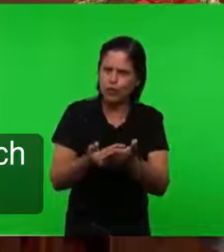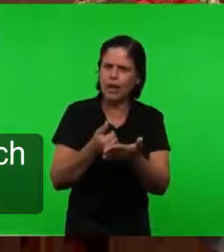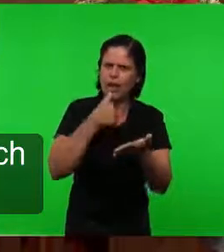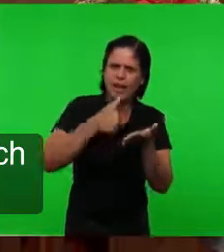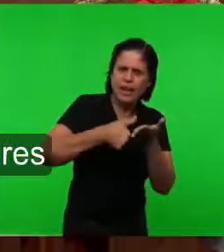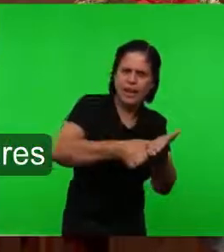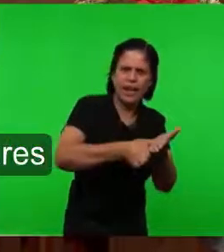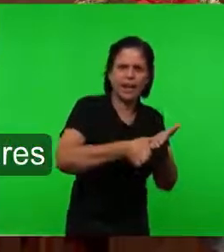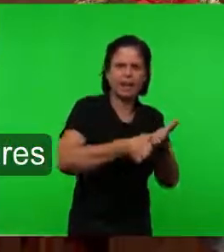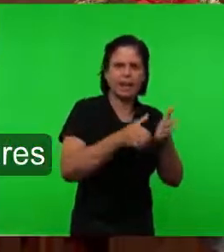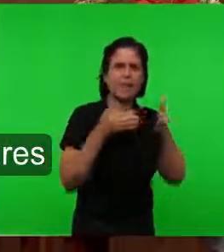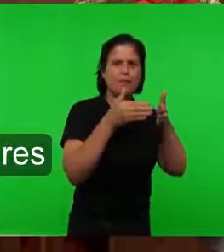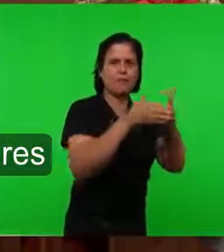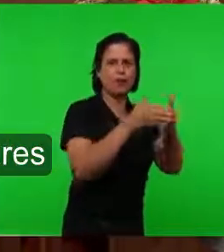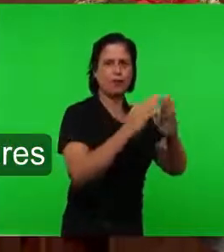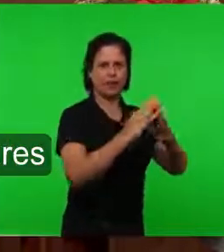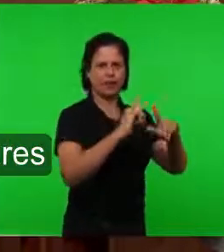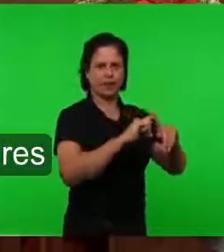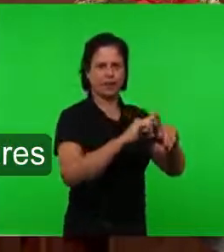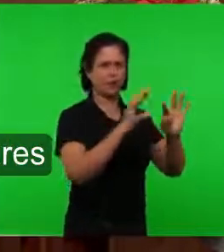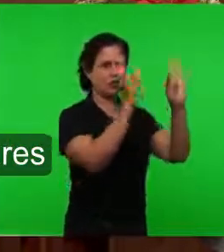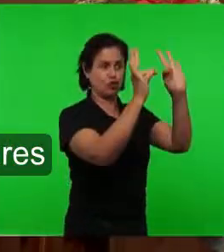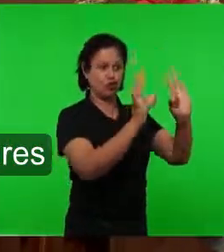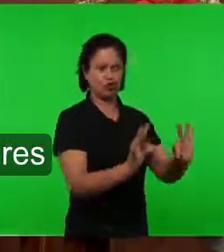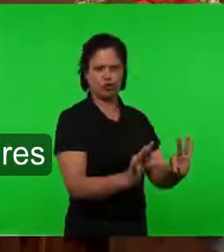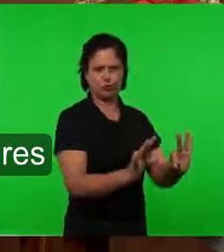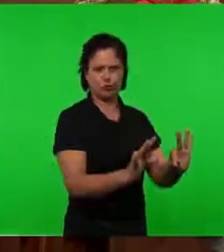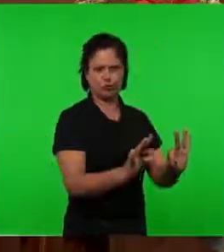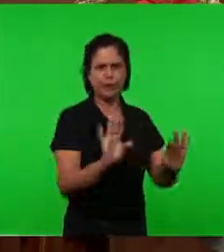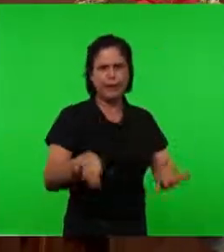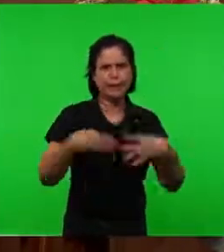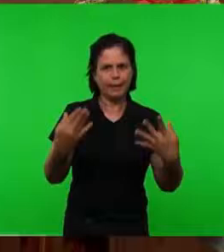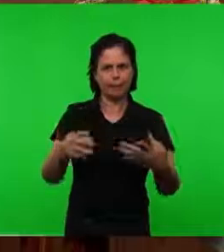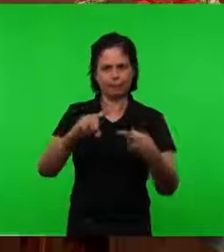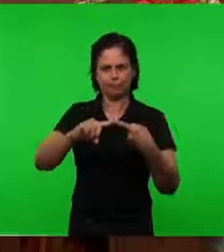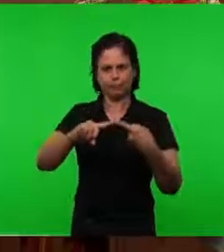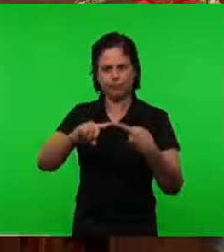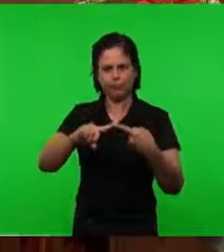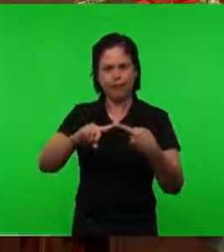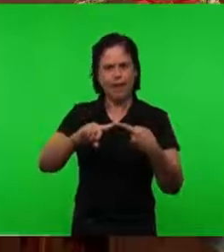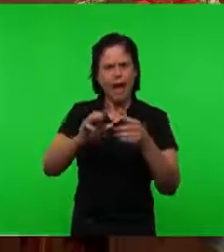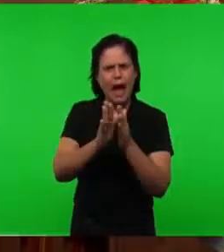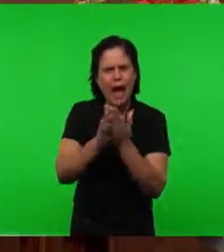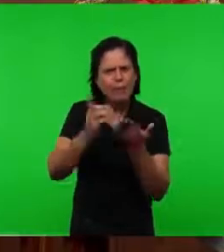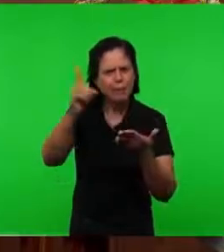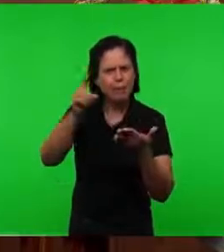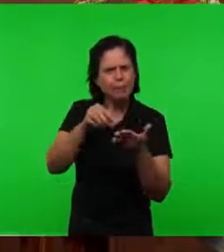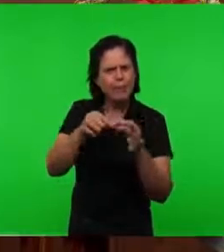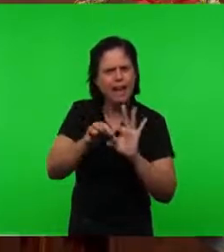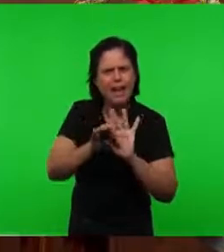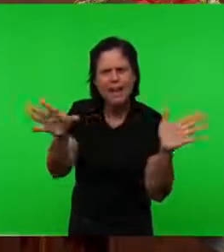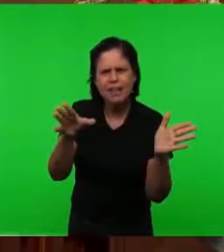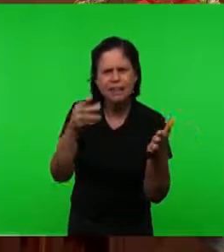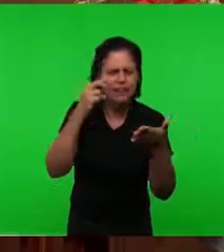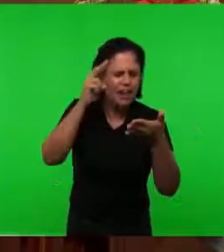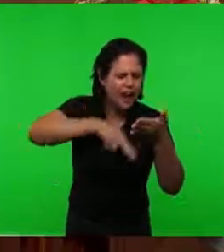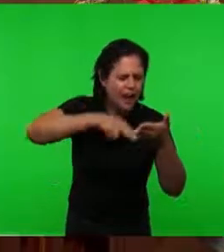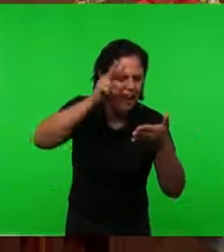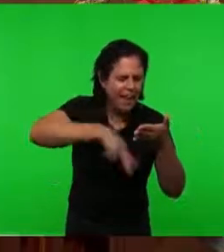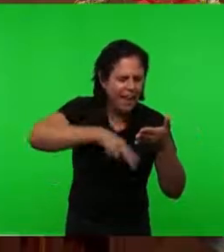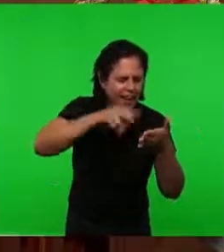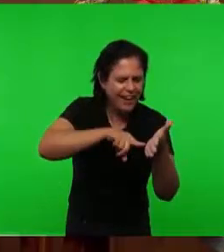A igreja de Tiatira Vejam os irmãos Livre exame Das escrituras Nós vamos encontrar Éfeso